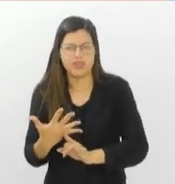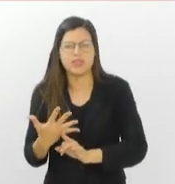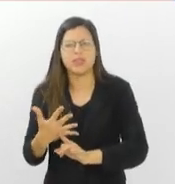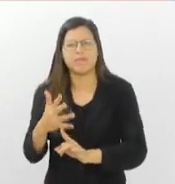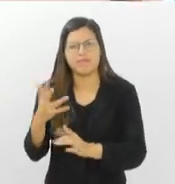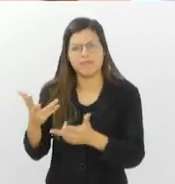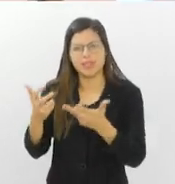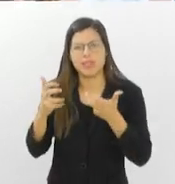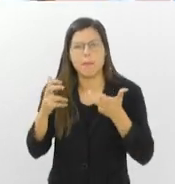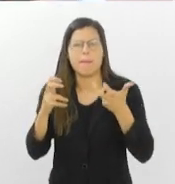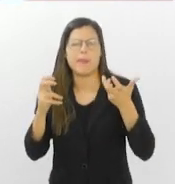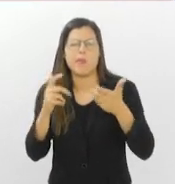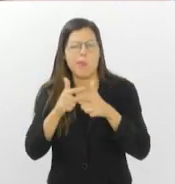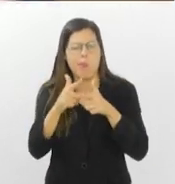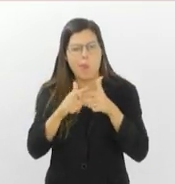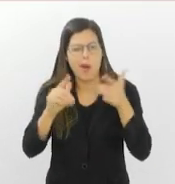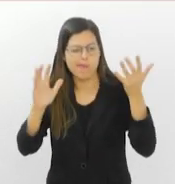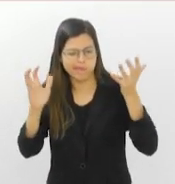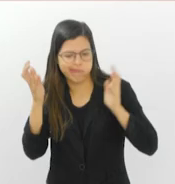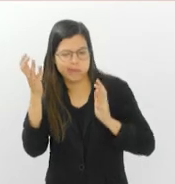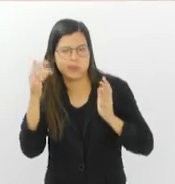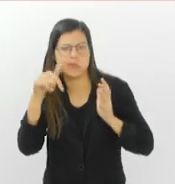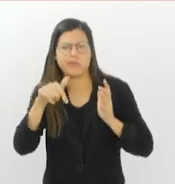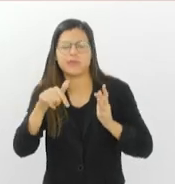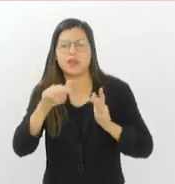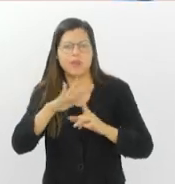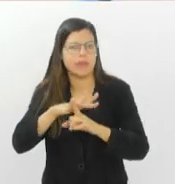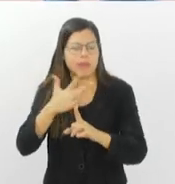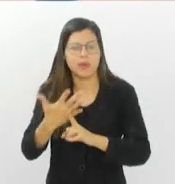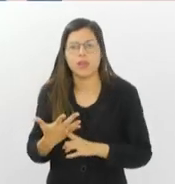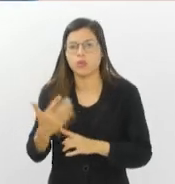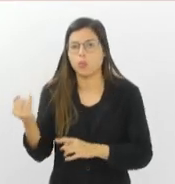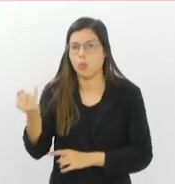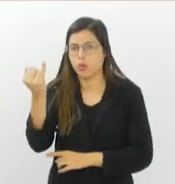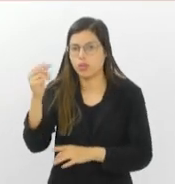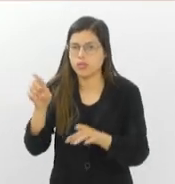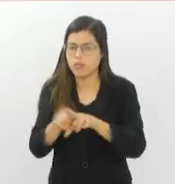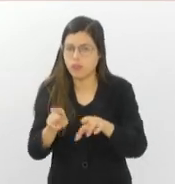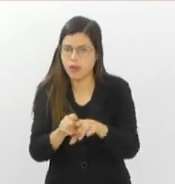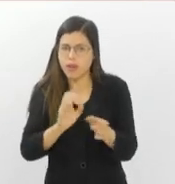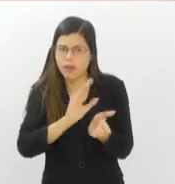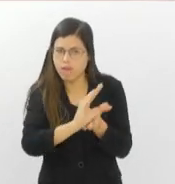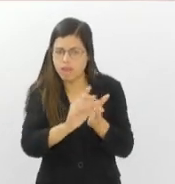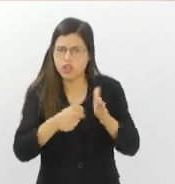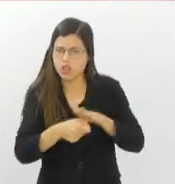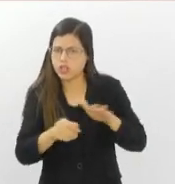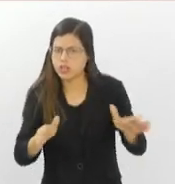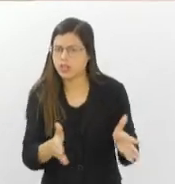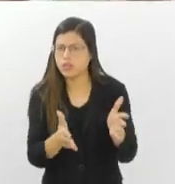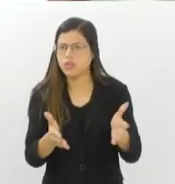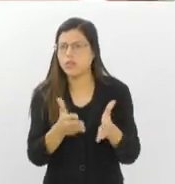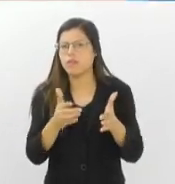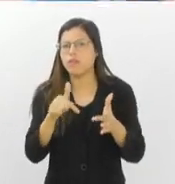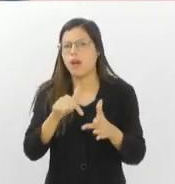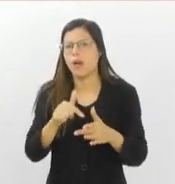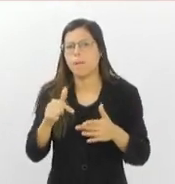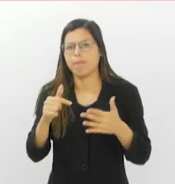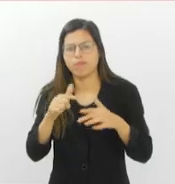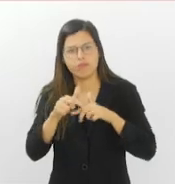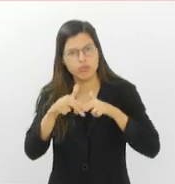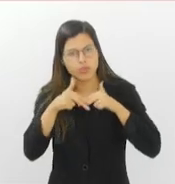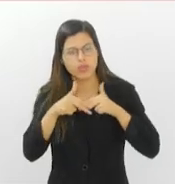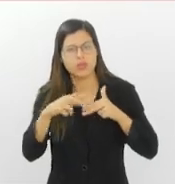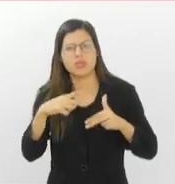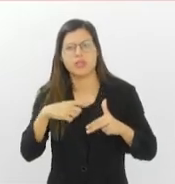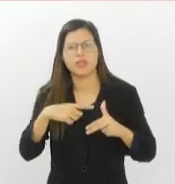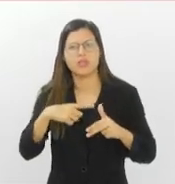devido à mudança climática. Então, é importantíssimo cada vez mais investir também nesse meio de transporte por conta de todos os seus benefícios, é isso lá? Com